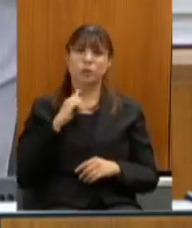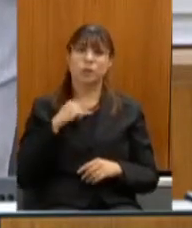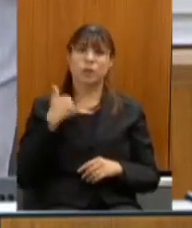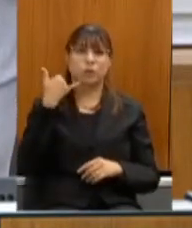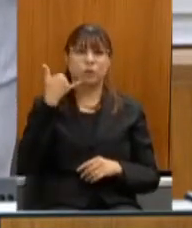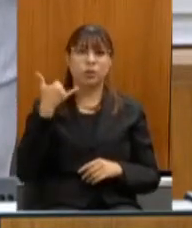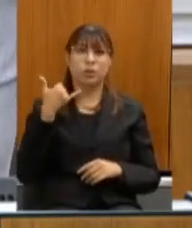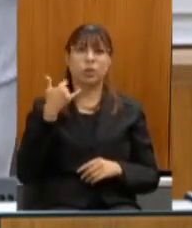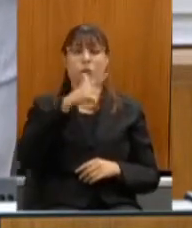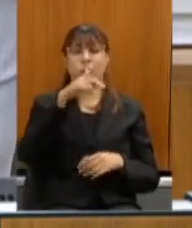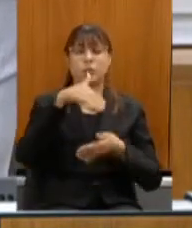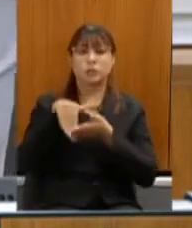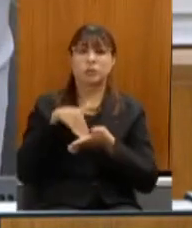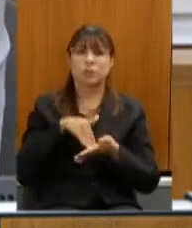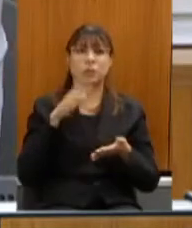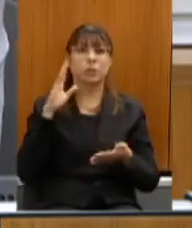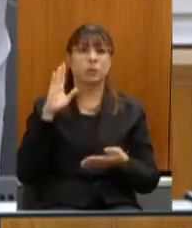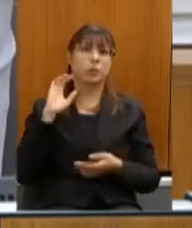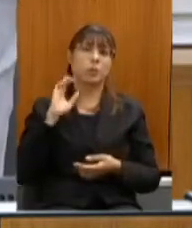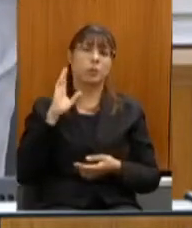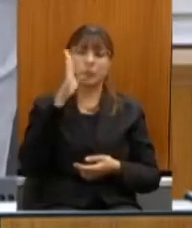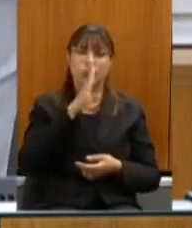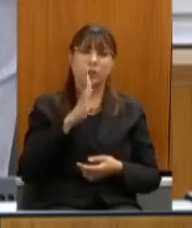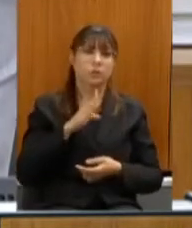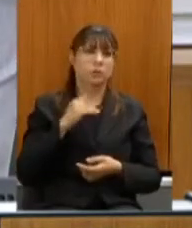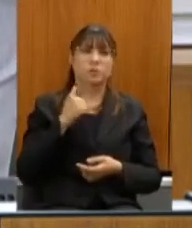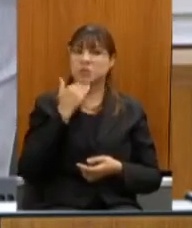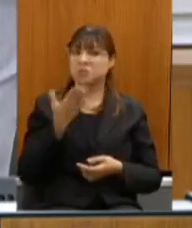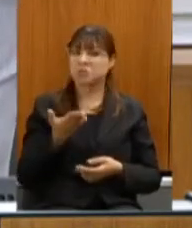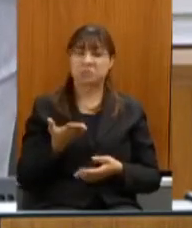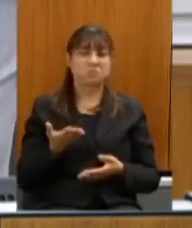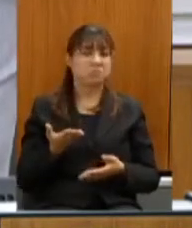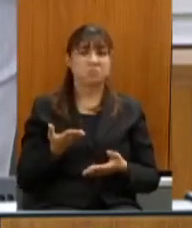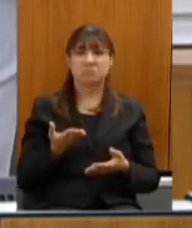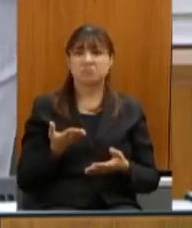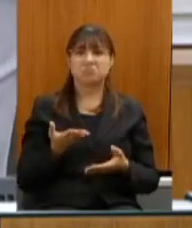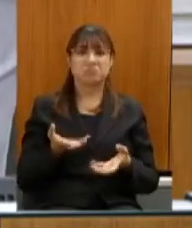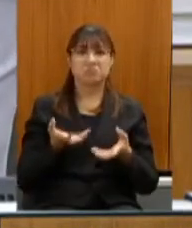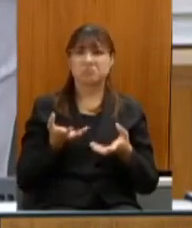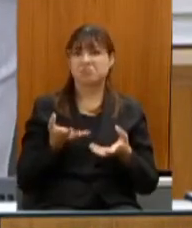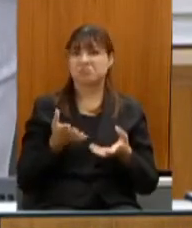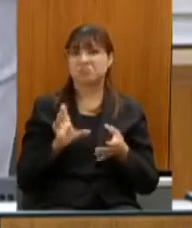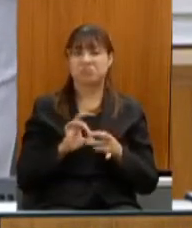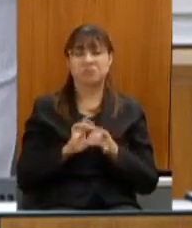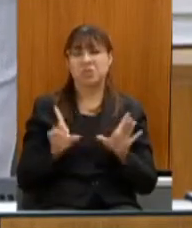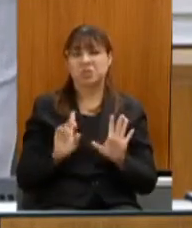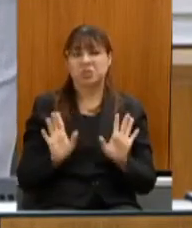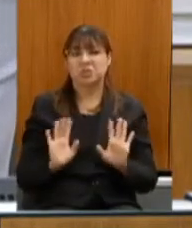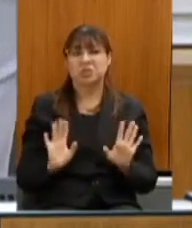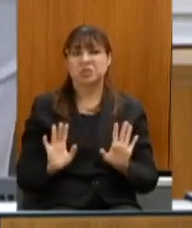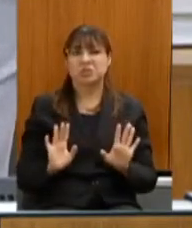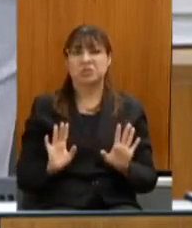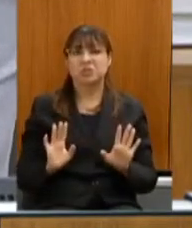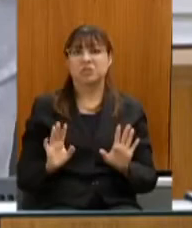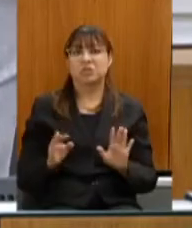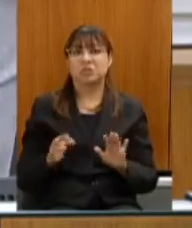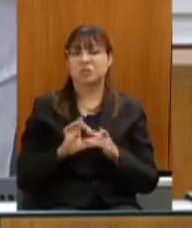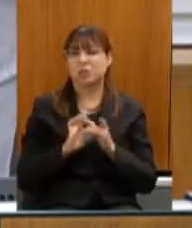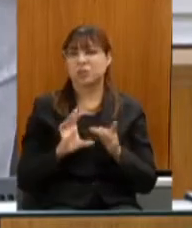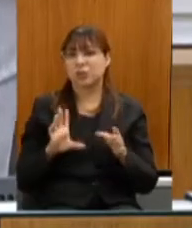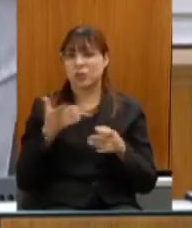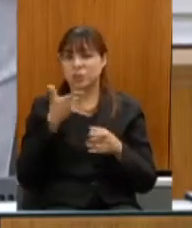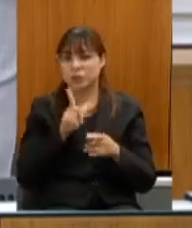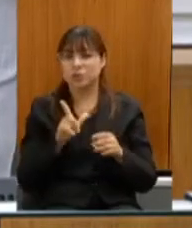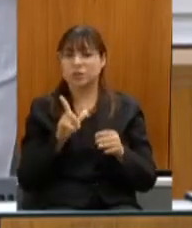secretários do Brasil e nenhuma procuradoria do Brasil deixou infelizmente ter a regularidade fiscal por